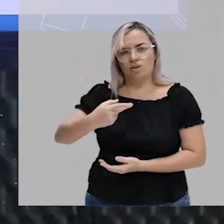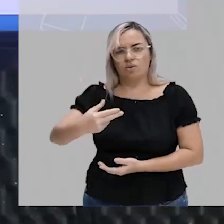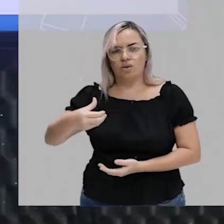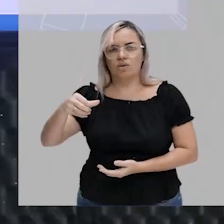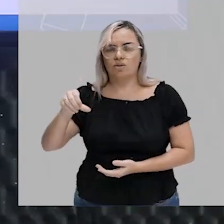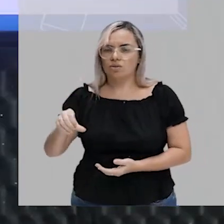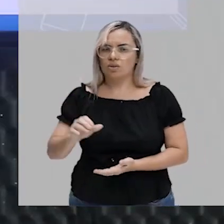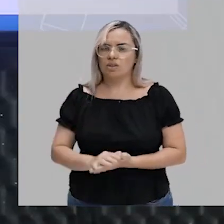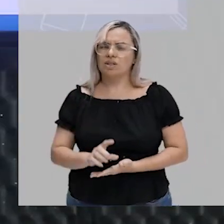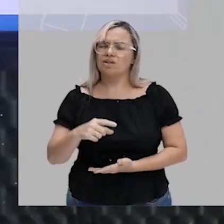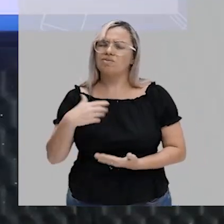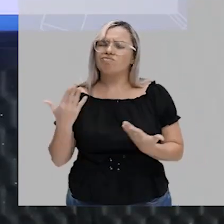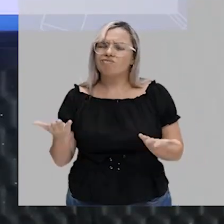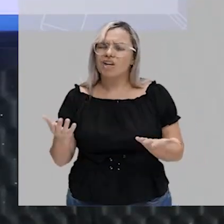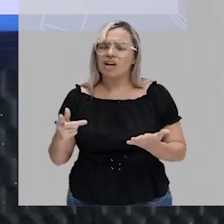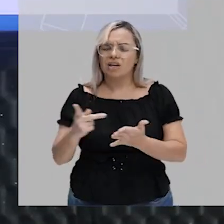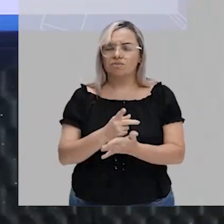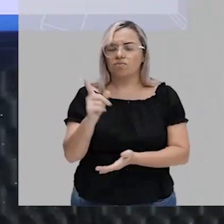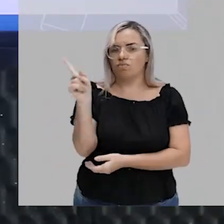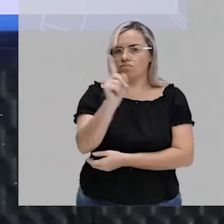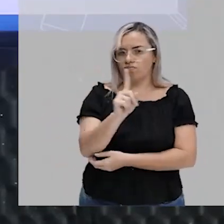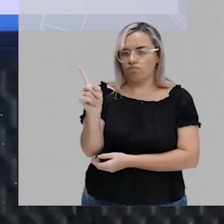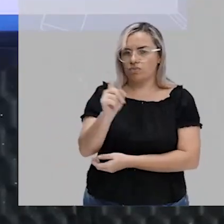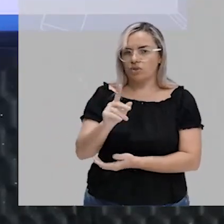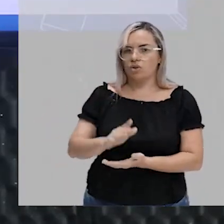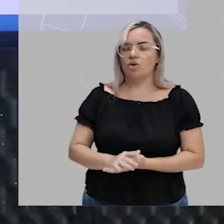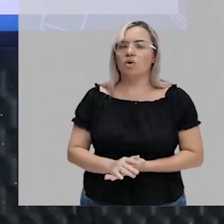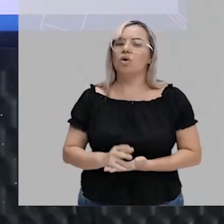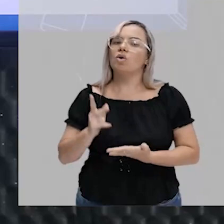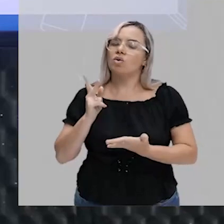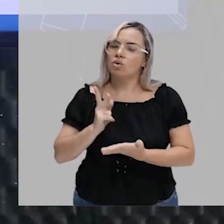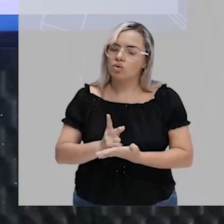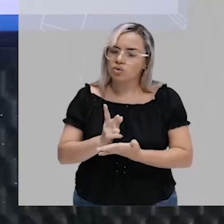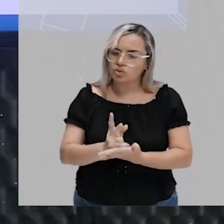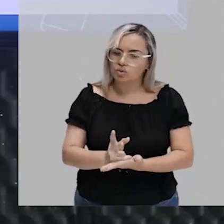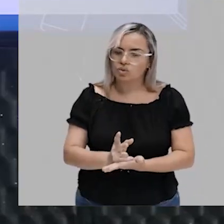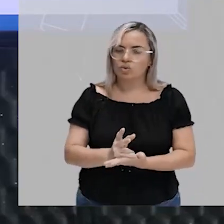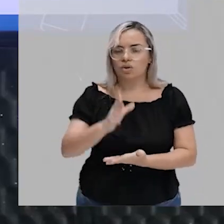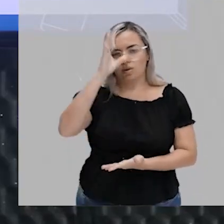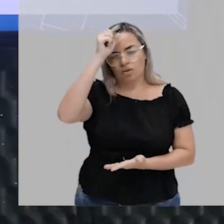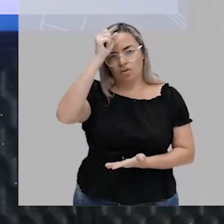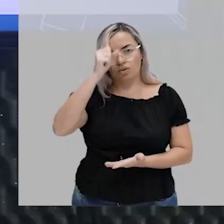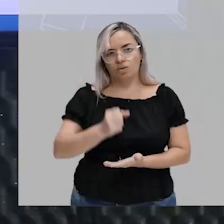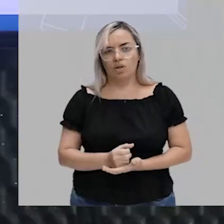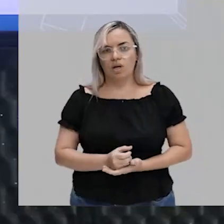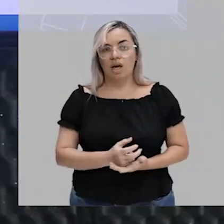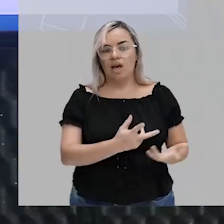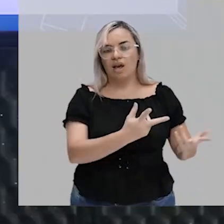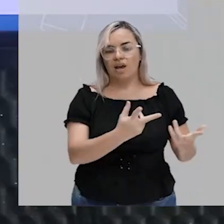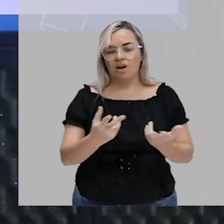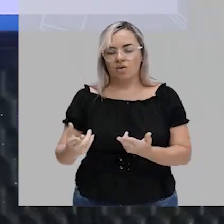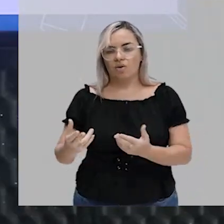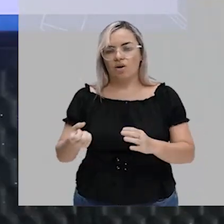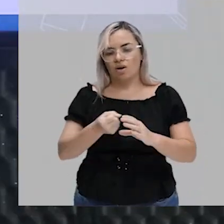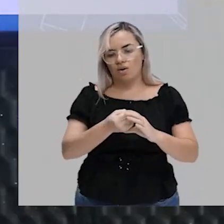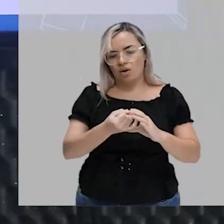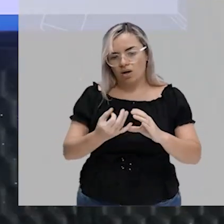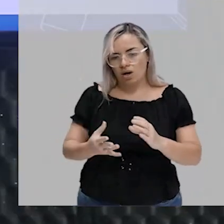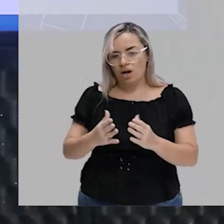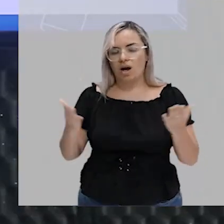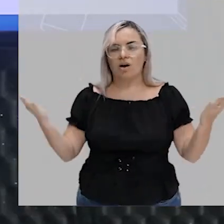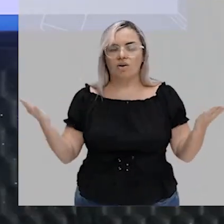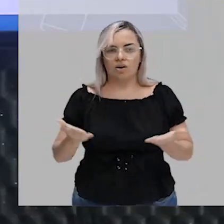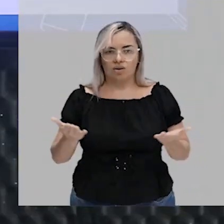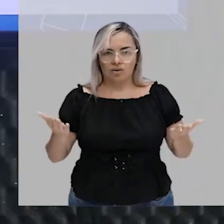continuo trabalhando também, tá, com o mesmo conjunto. Só que aqui, quando eu falo natural menor ou igual